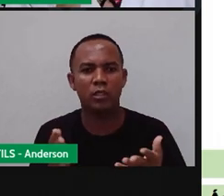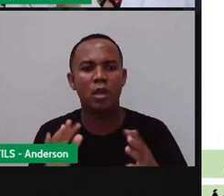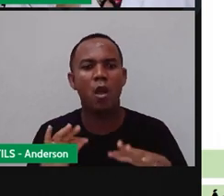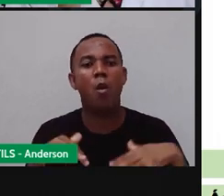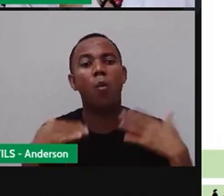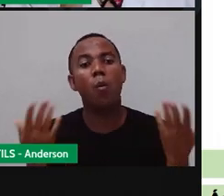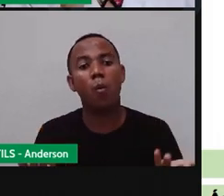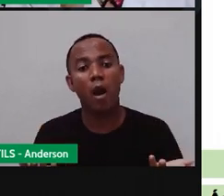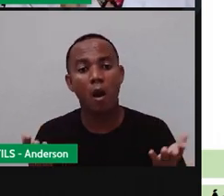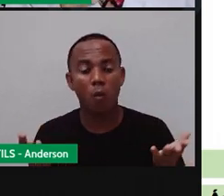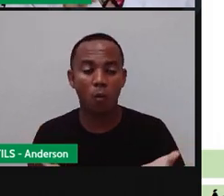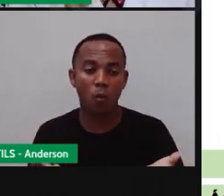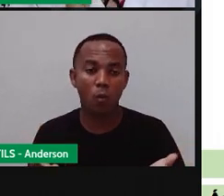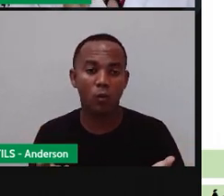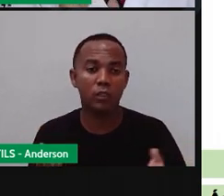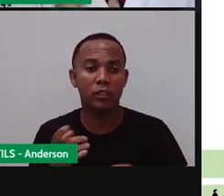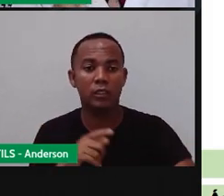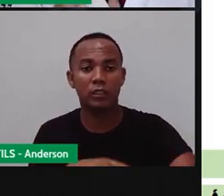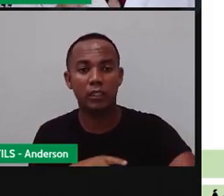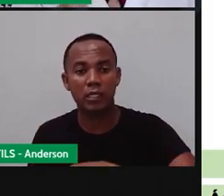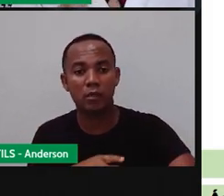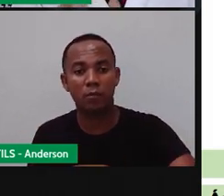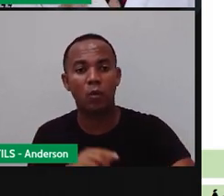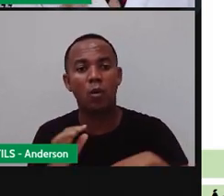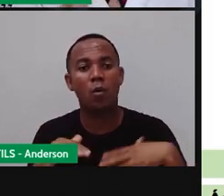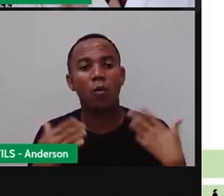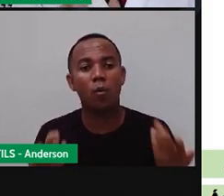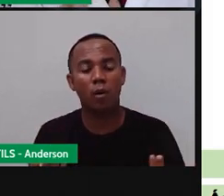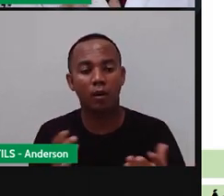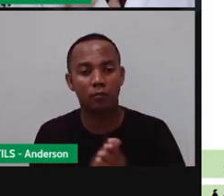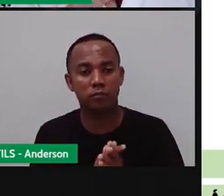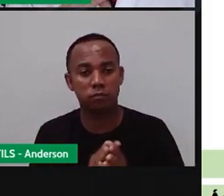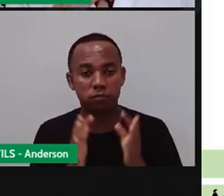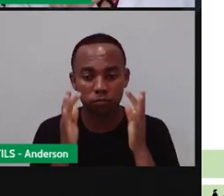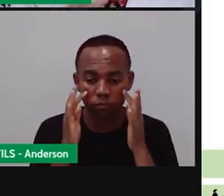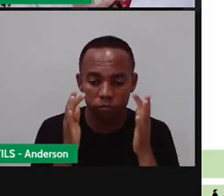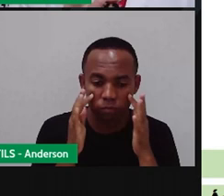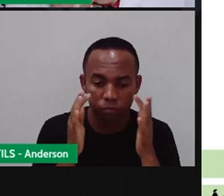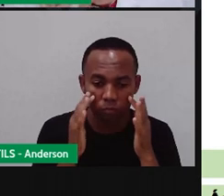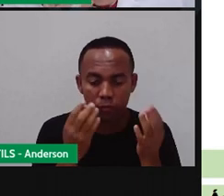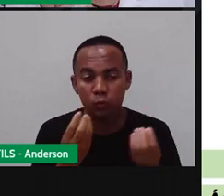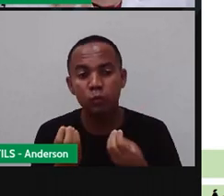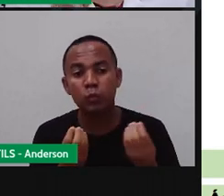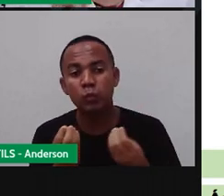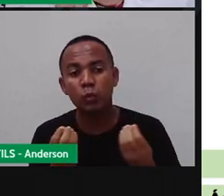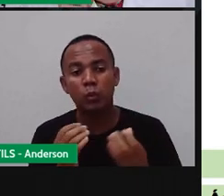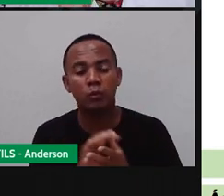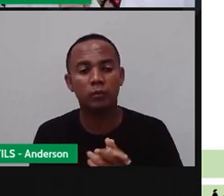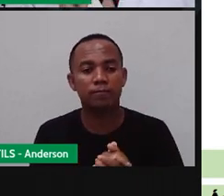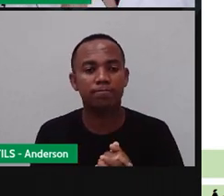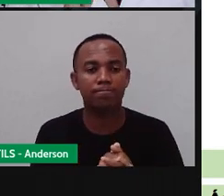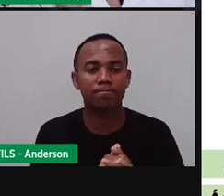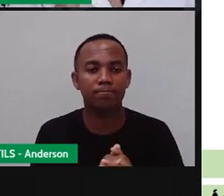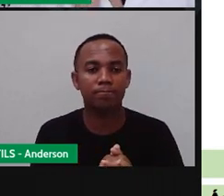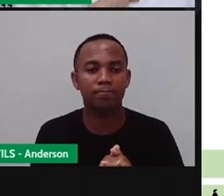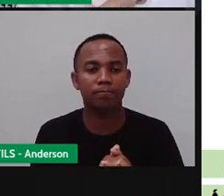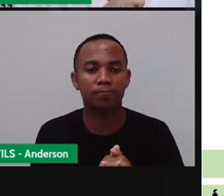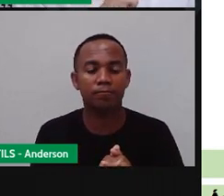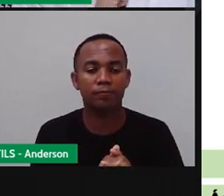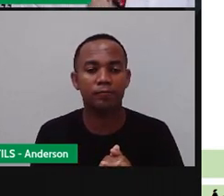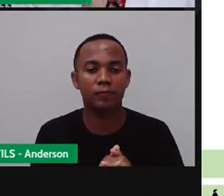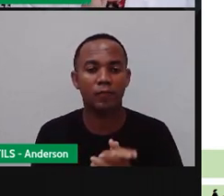outros marcadores de tempo? Será que a gente vai prestar mais atenção em algum? A gente deu uma passadinha assim de leve? Bom,